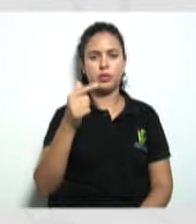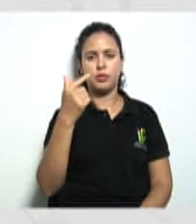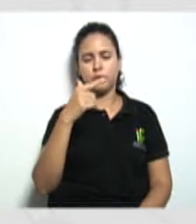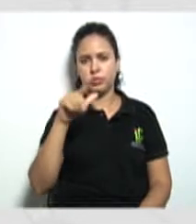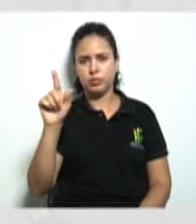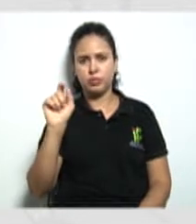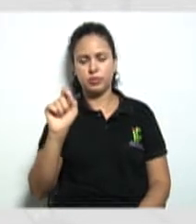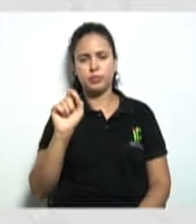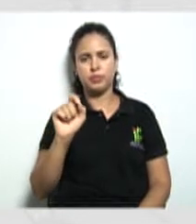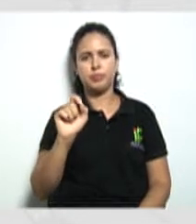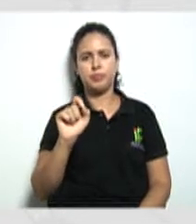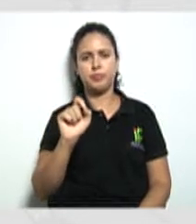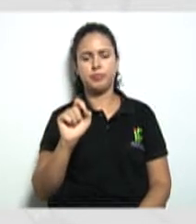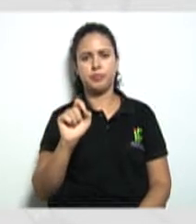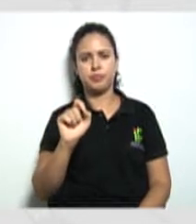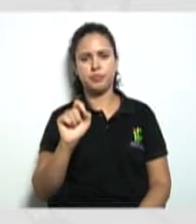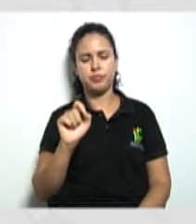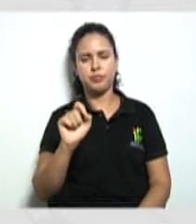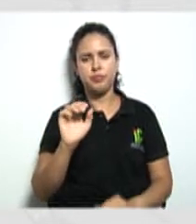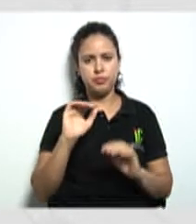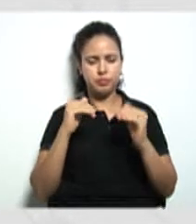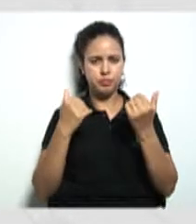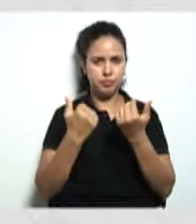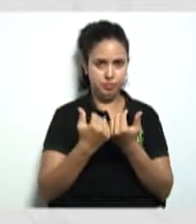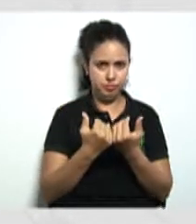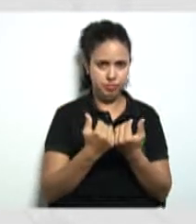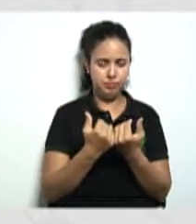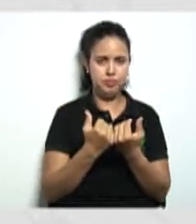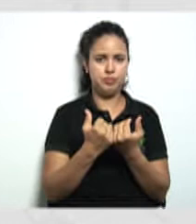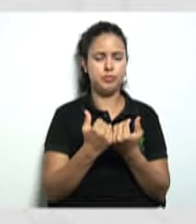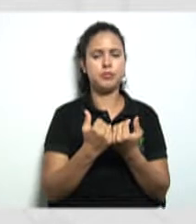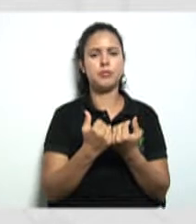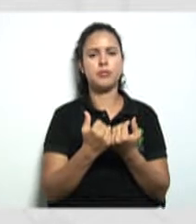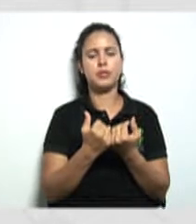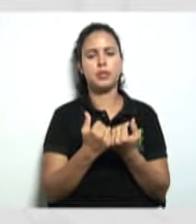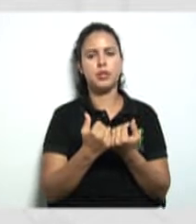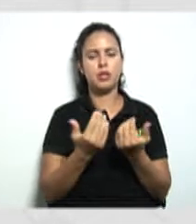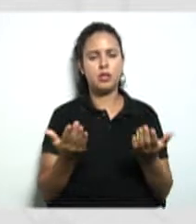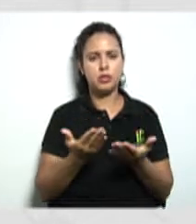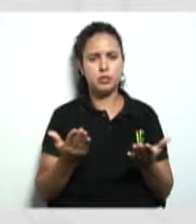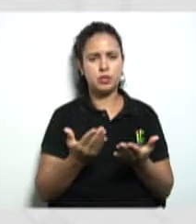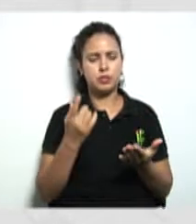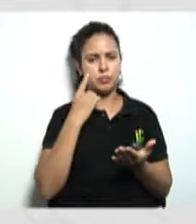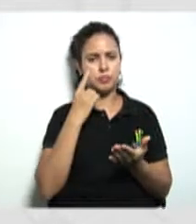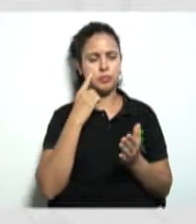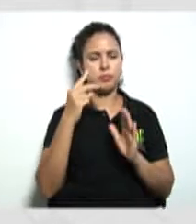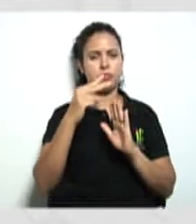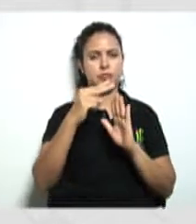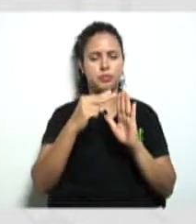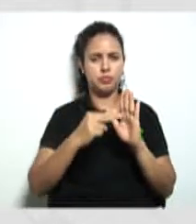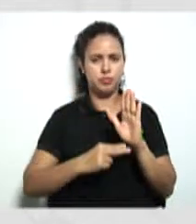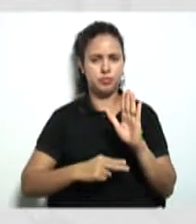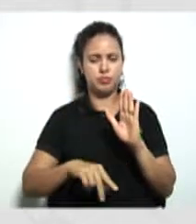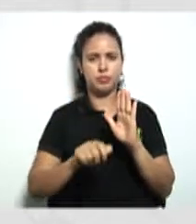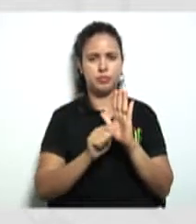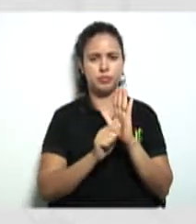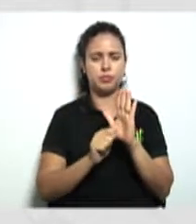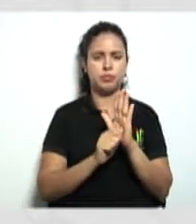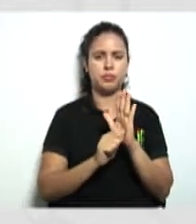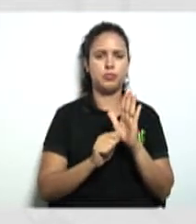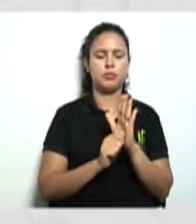ponto ainda sobre a Assembleia Geral. Aqui nós vamos agora fazer a leitura do artigo